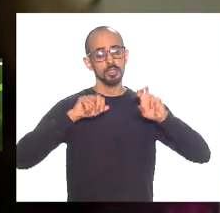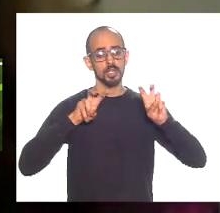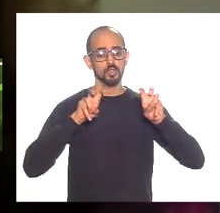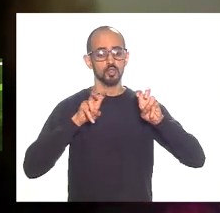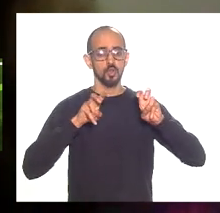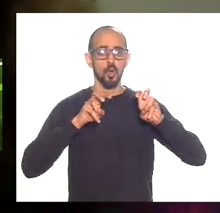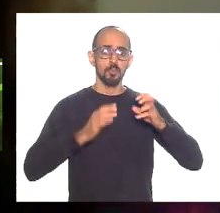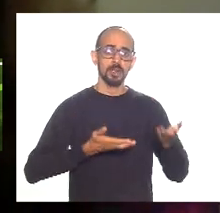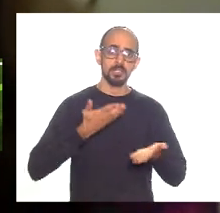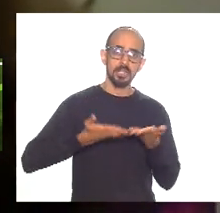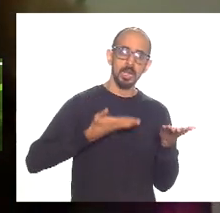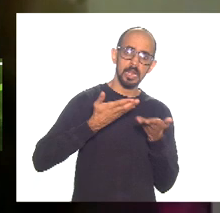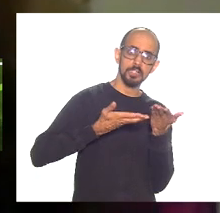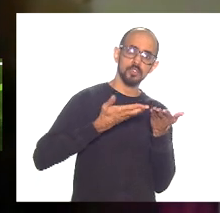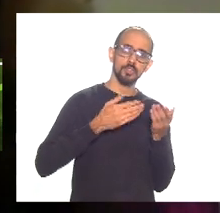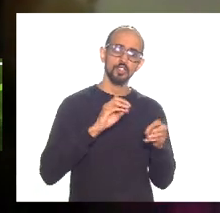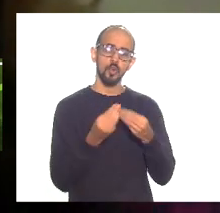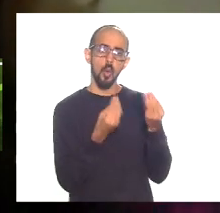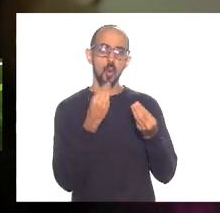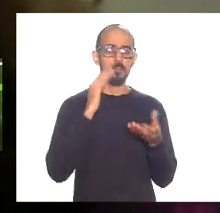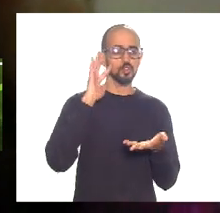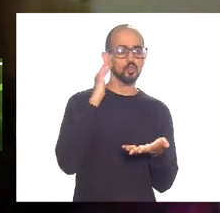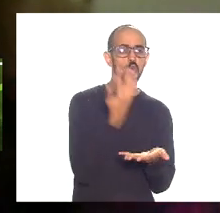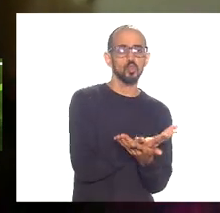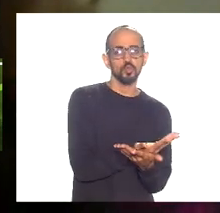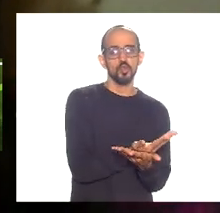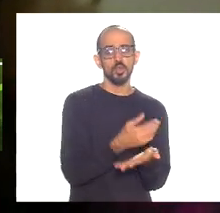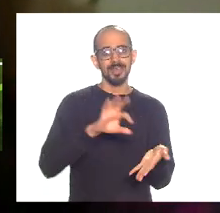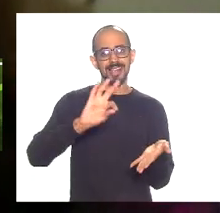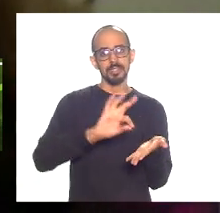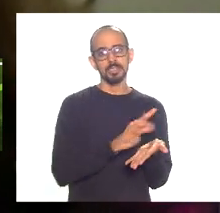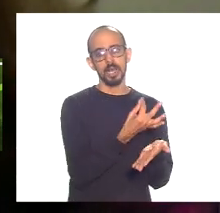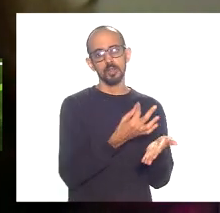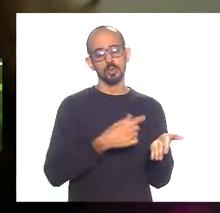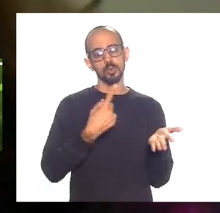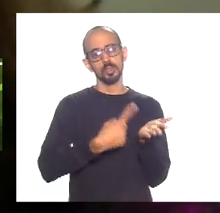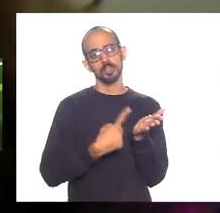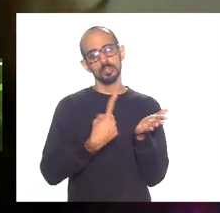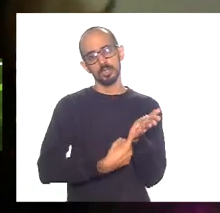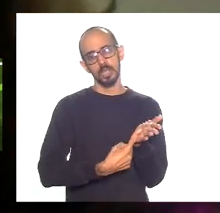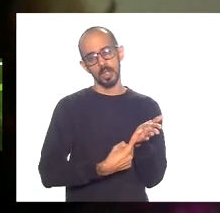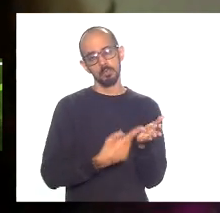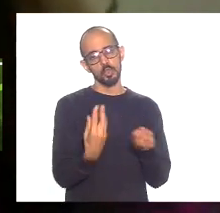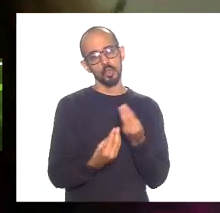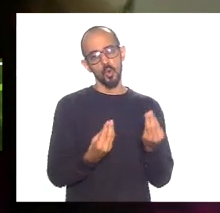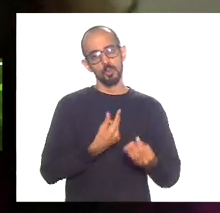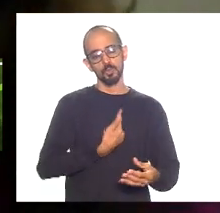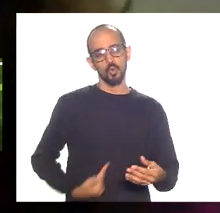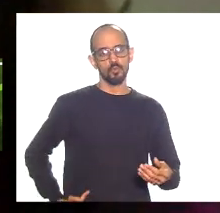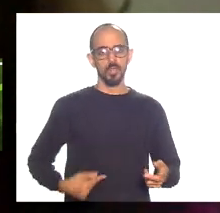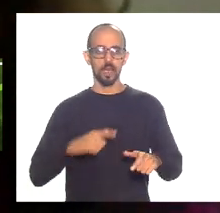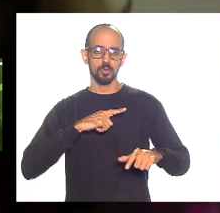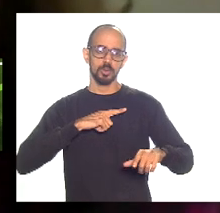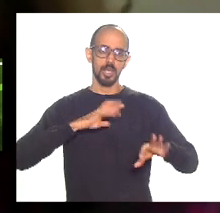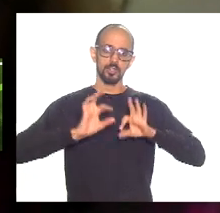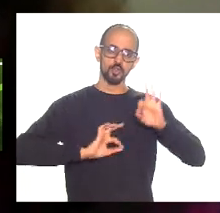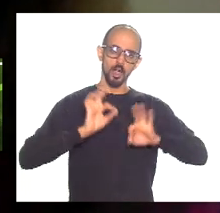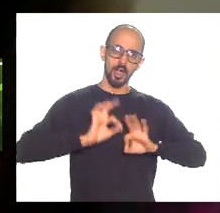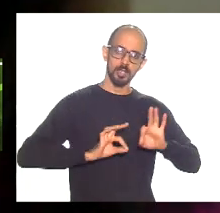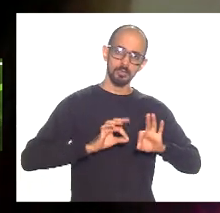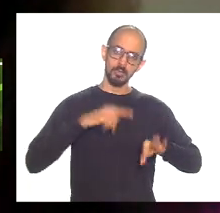tratativas da assinatura desse termo e como o governo está se organizando para dar